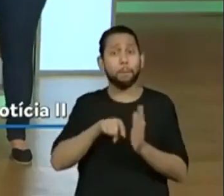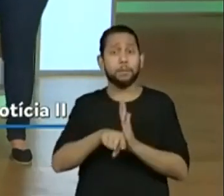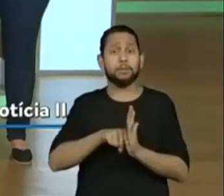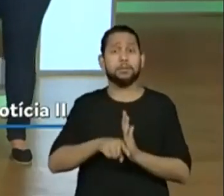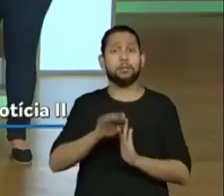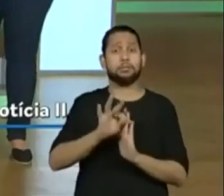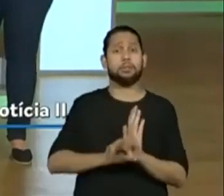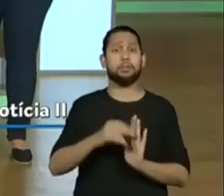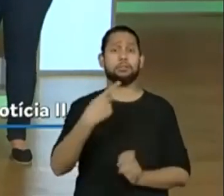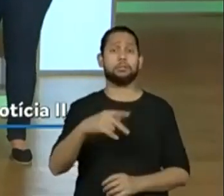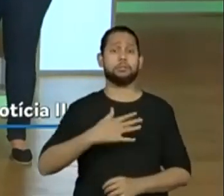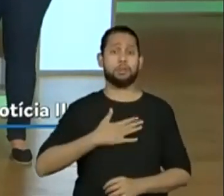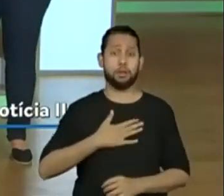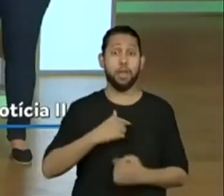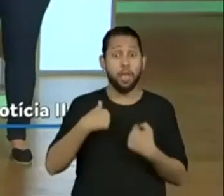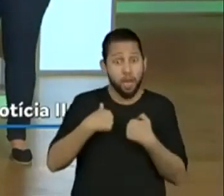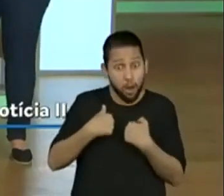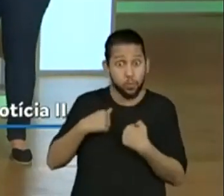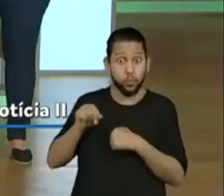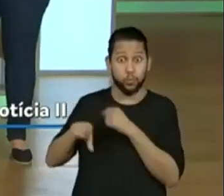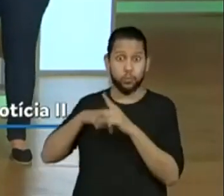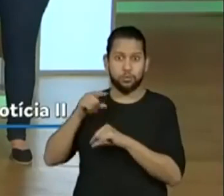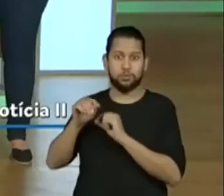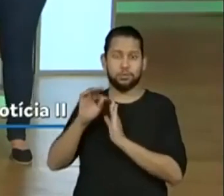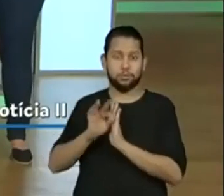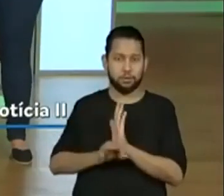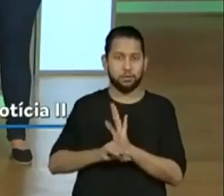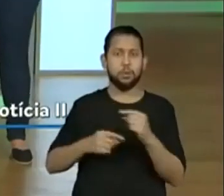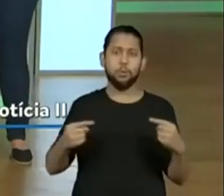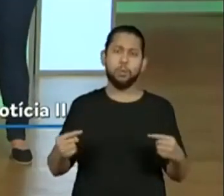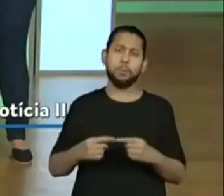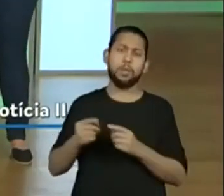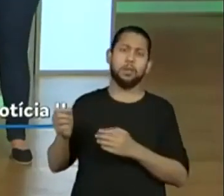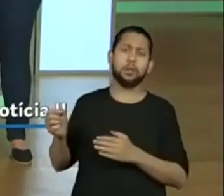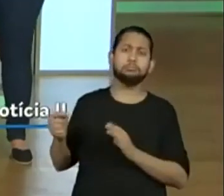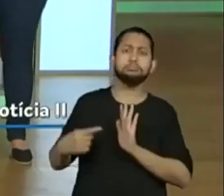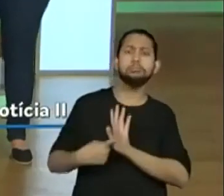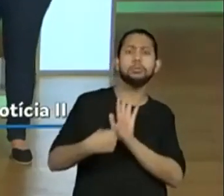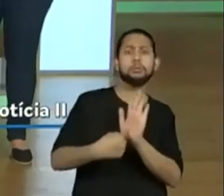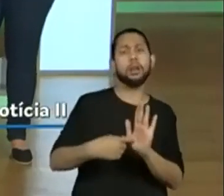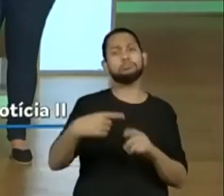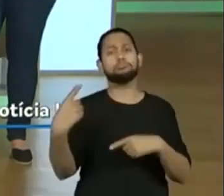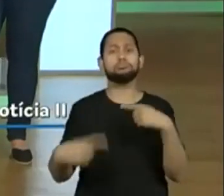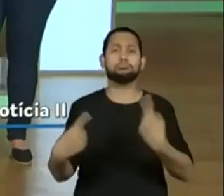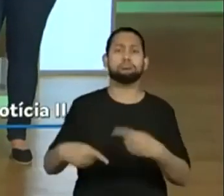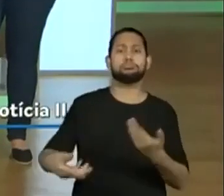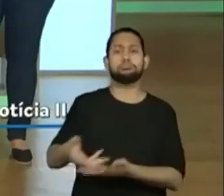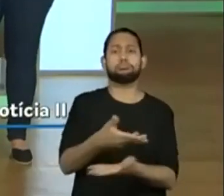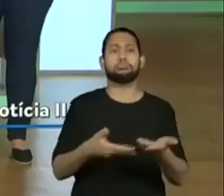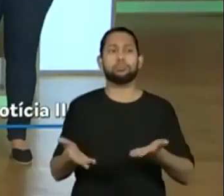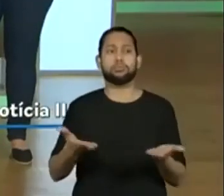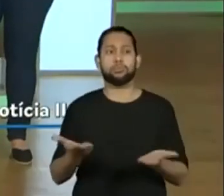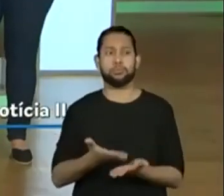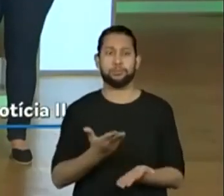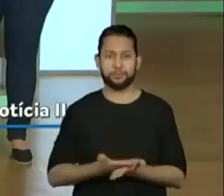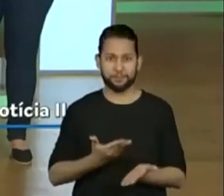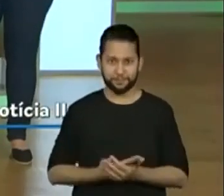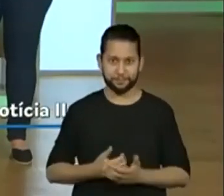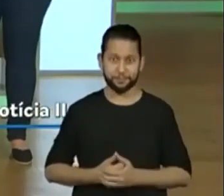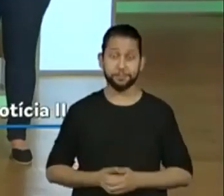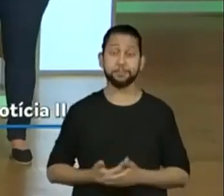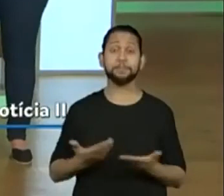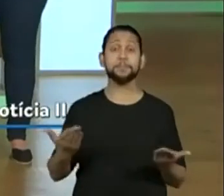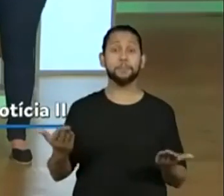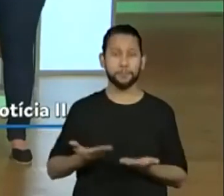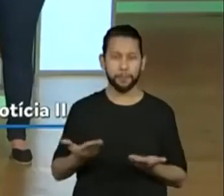esses textos que foram permitidos utilizar para a gente poder fazer esse debate aqui na finalização dessa aula de hoje. Então, vamos